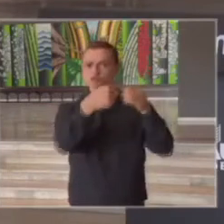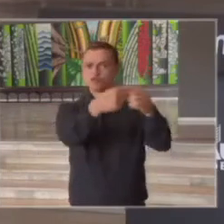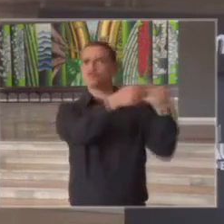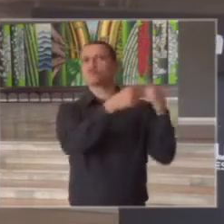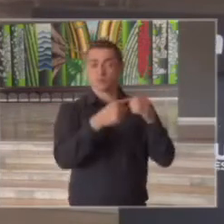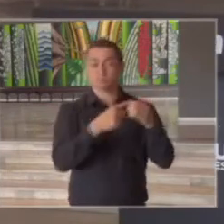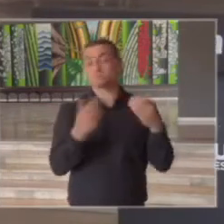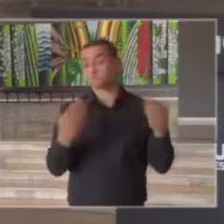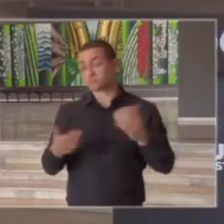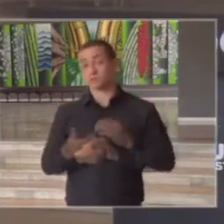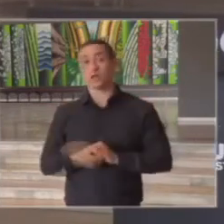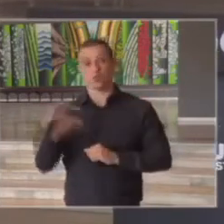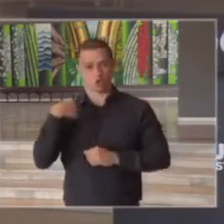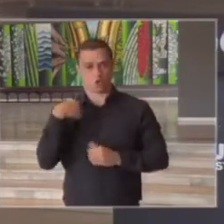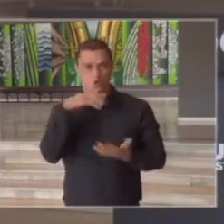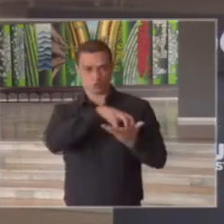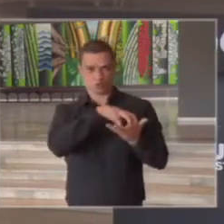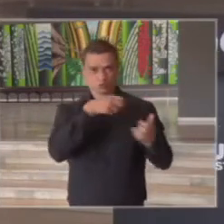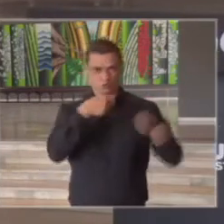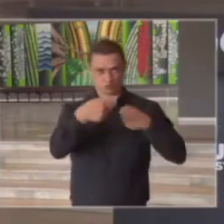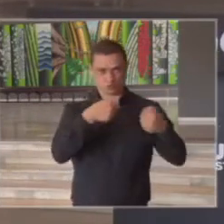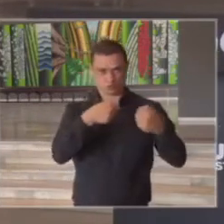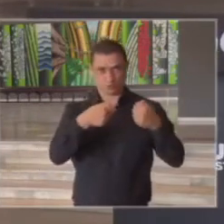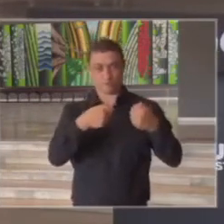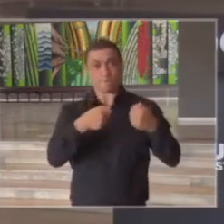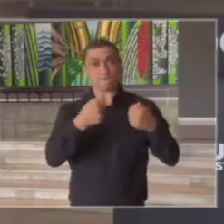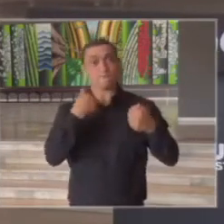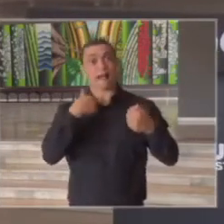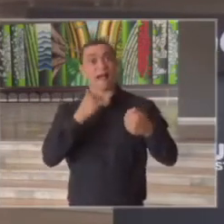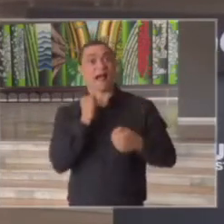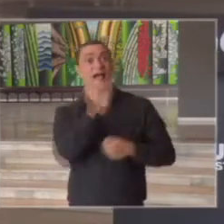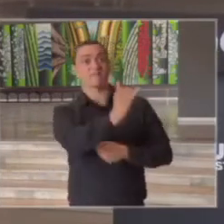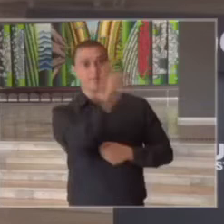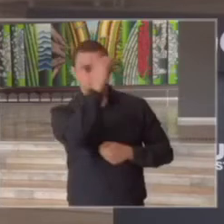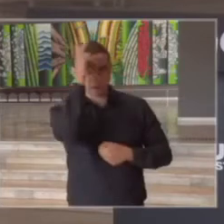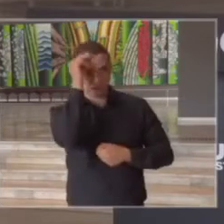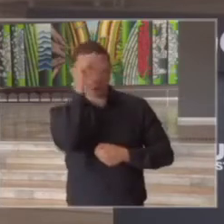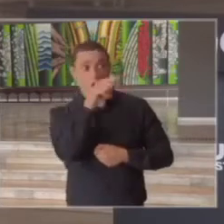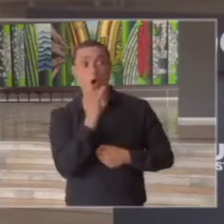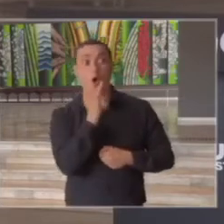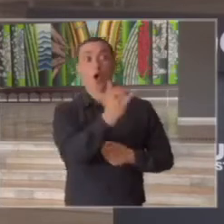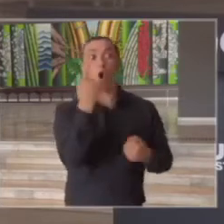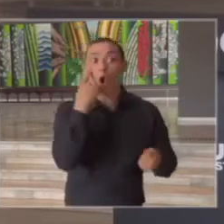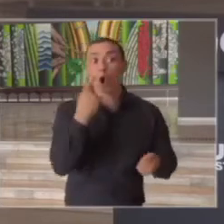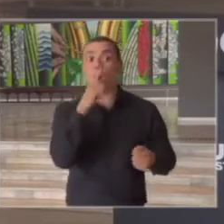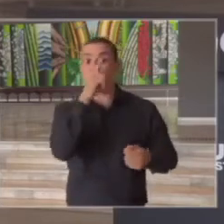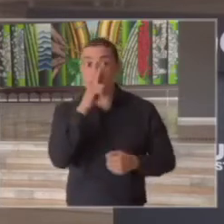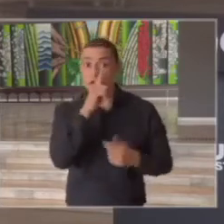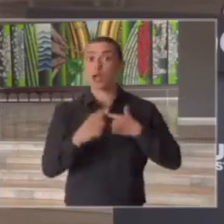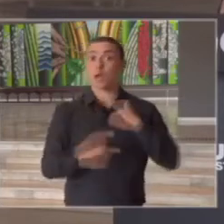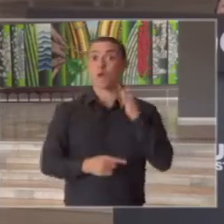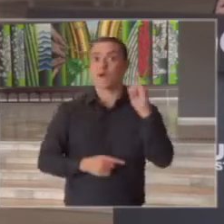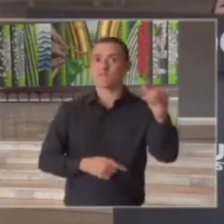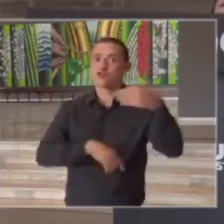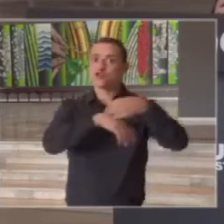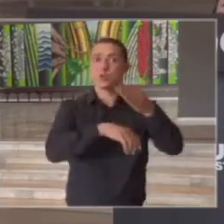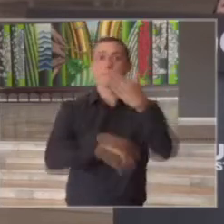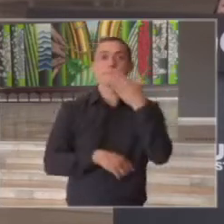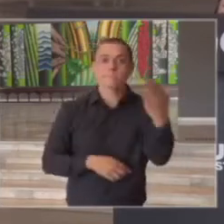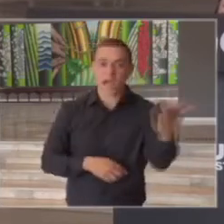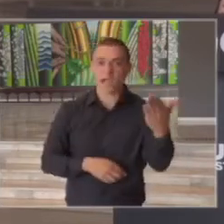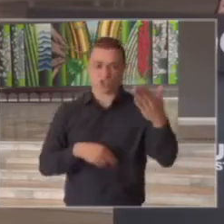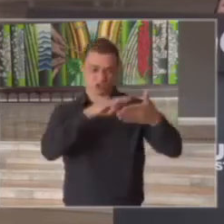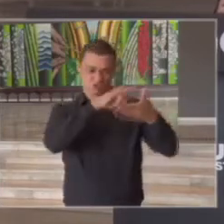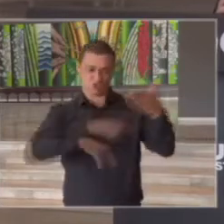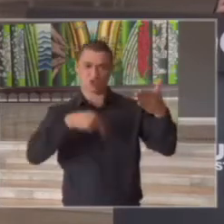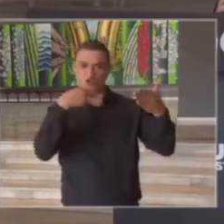então o centro de contingência indica para essas prefeituras esses dados e recomenda com isso através de uma nota